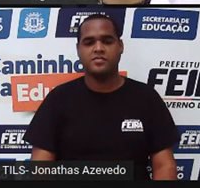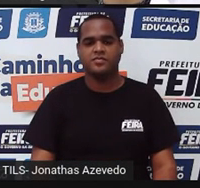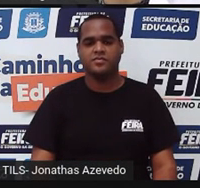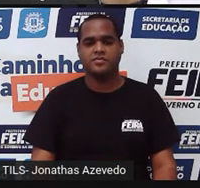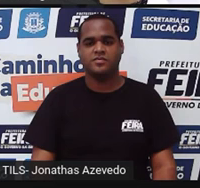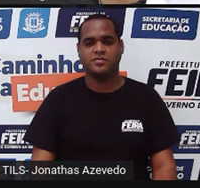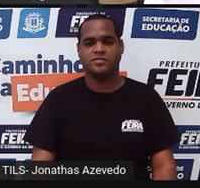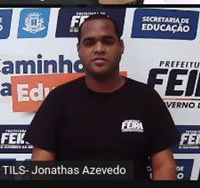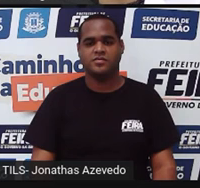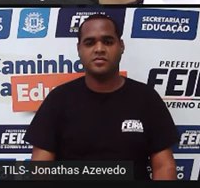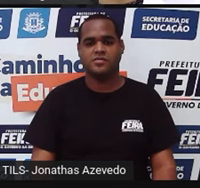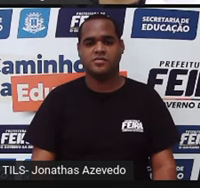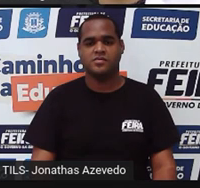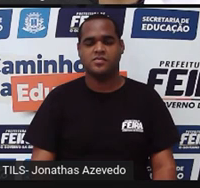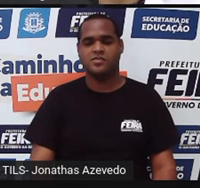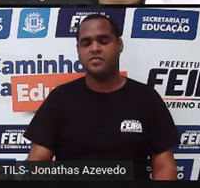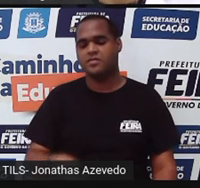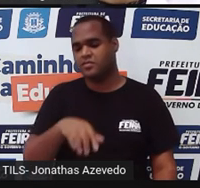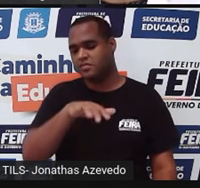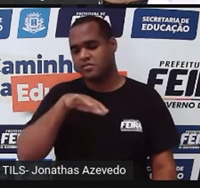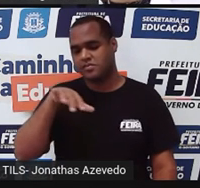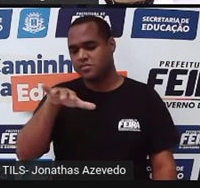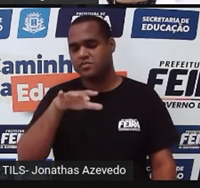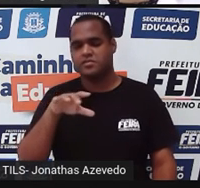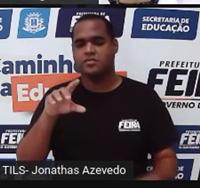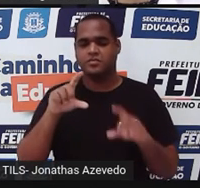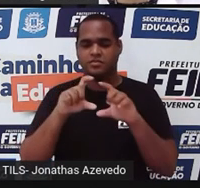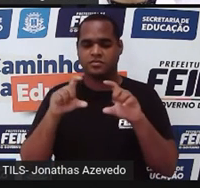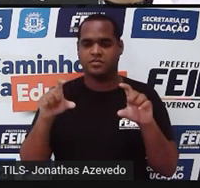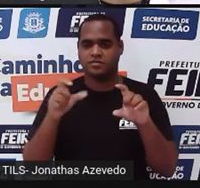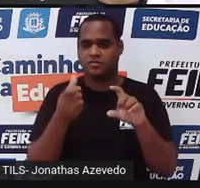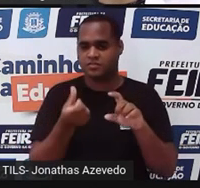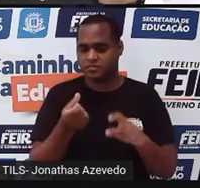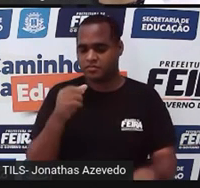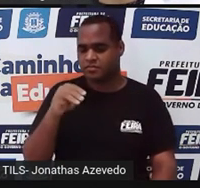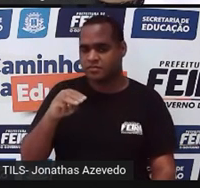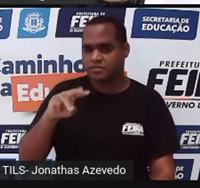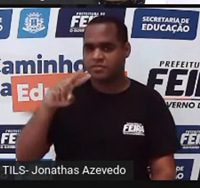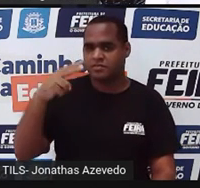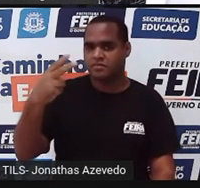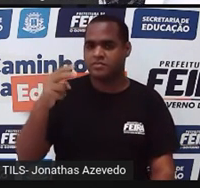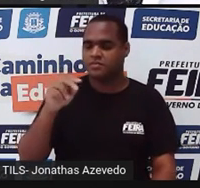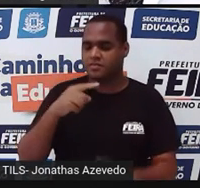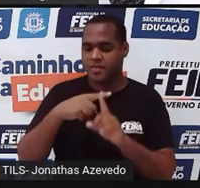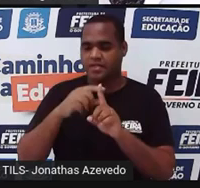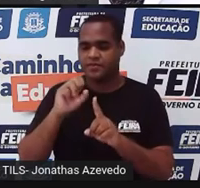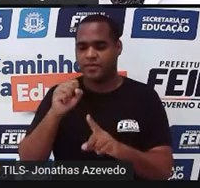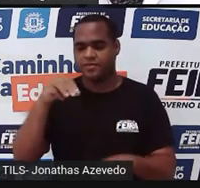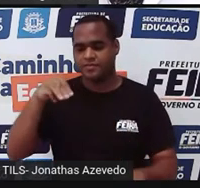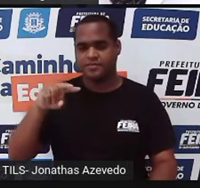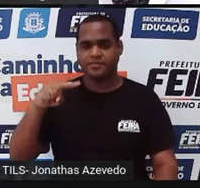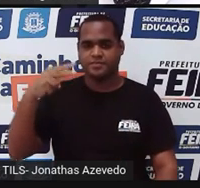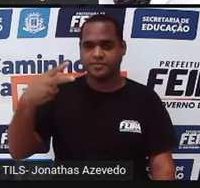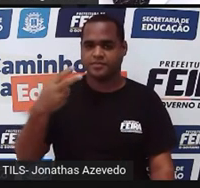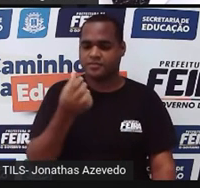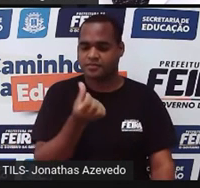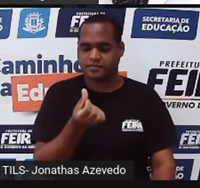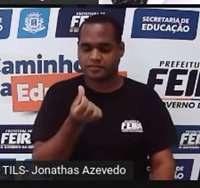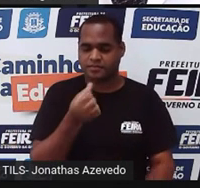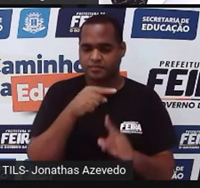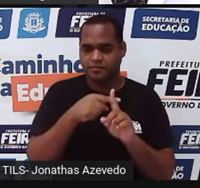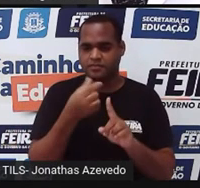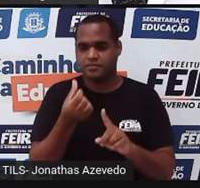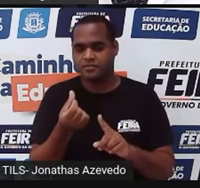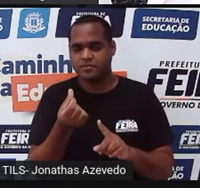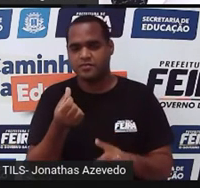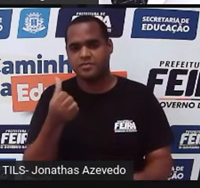e aí a gente ficou na área da sala. Seis metros quadrados mais oito metros quadrados. Seis mais seis vai dar quatorze